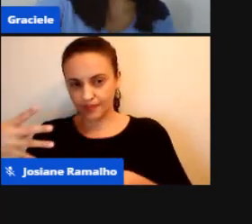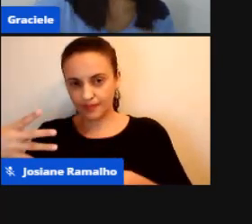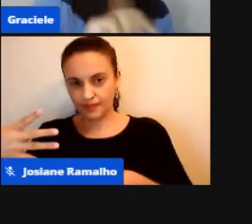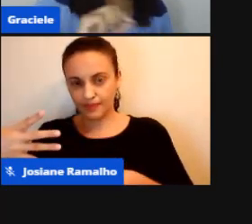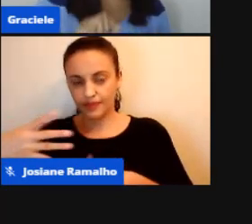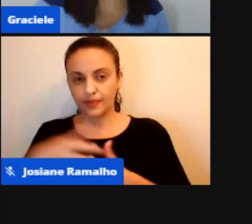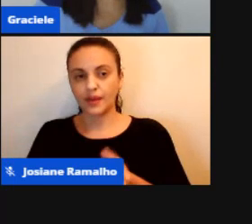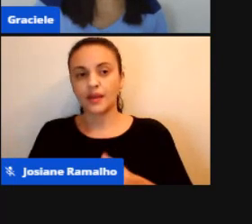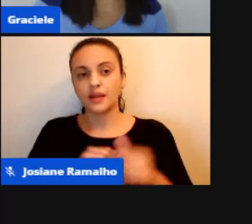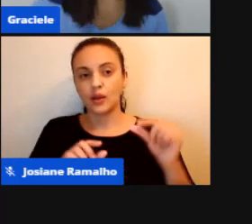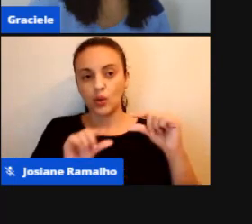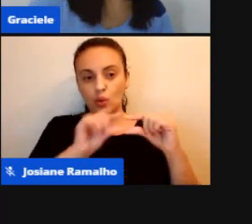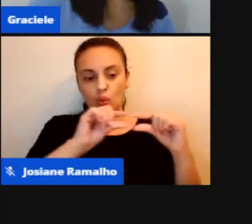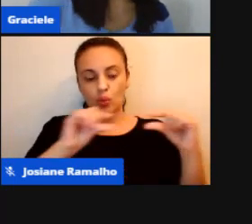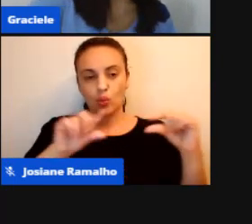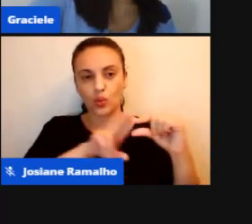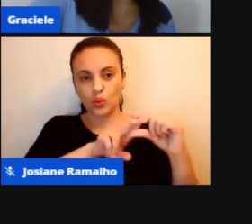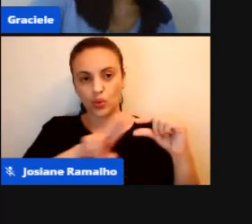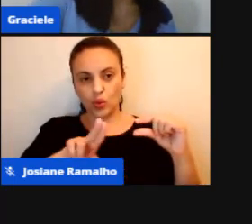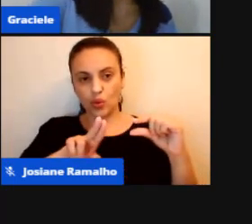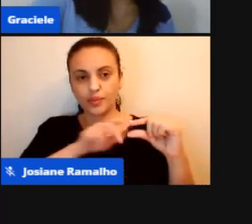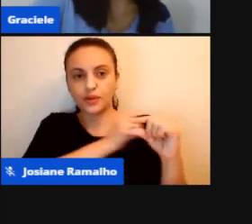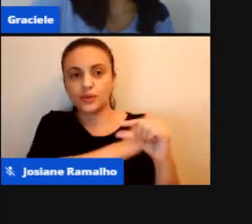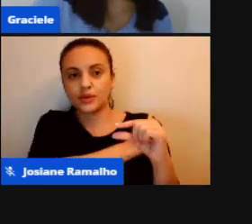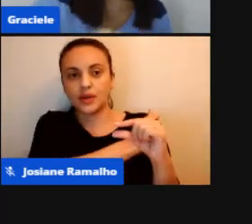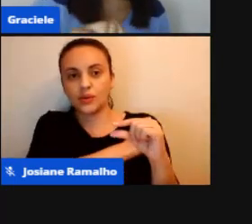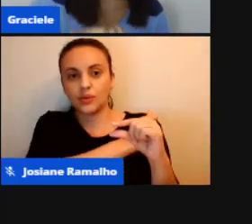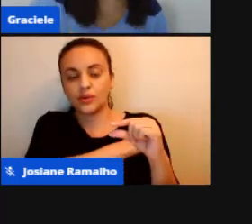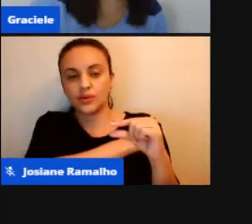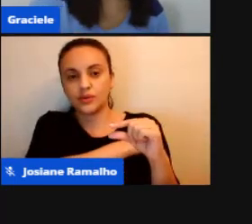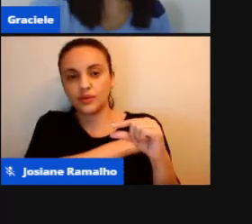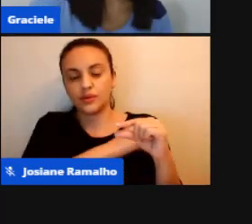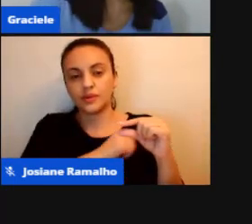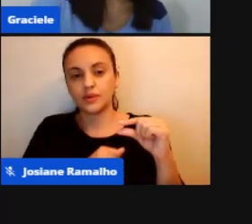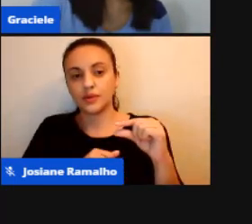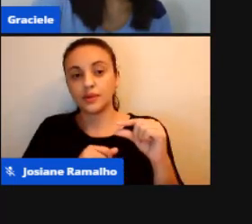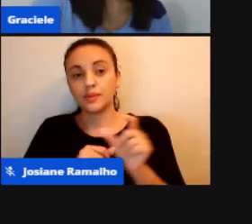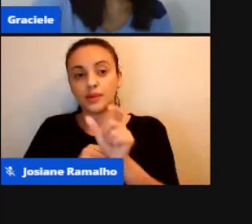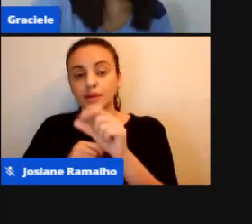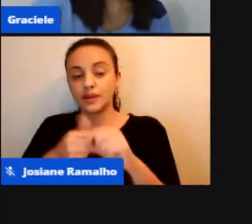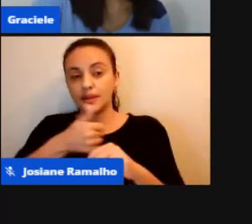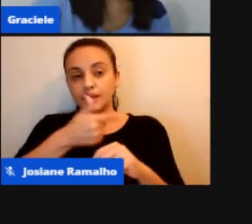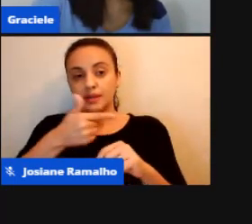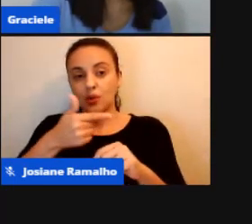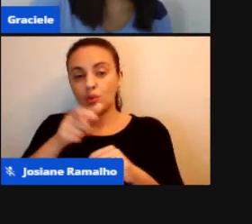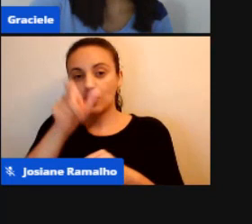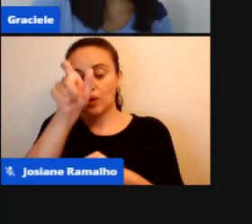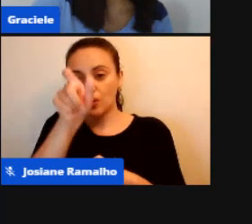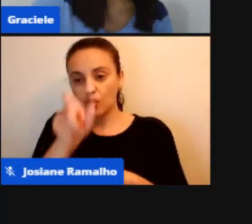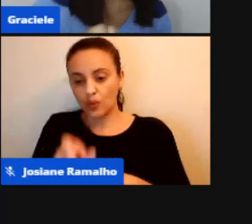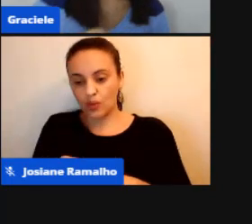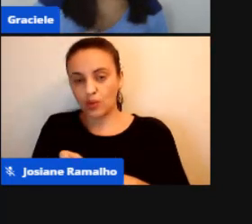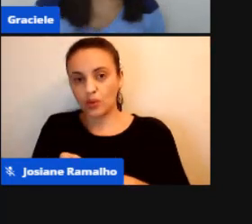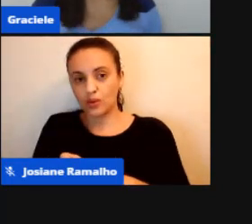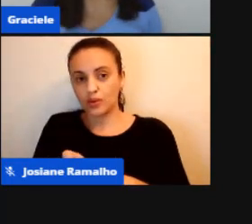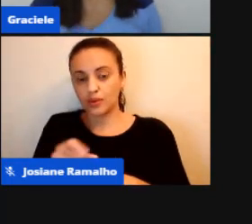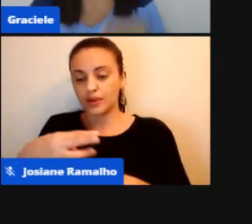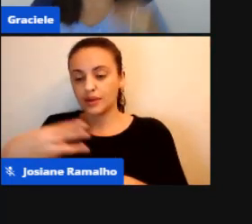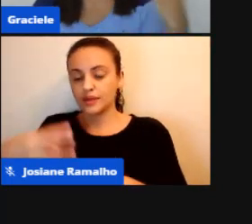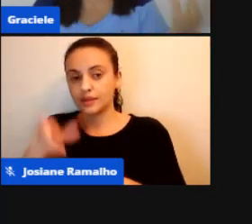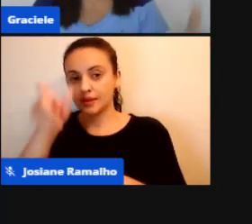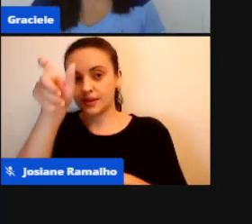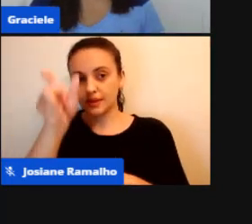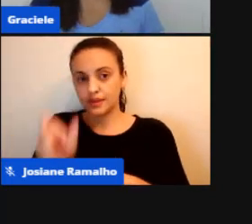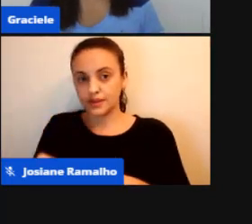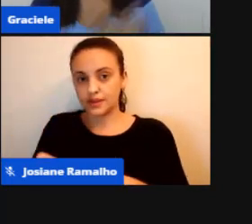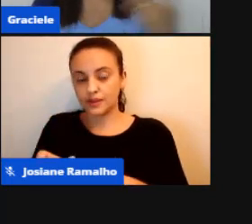é o nome dos seus alunos. Aqui nessa segunda coluna aqui, primeira, segunda, terceira coluna,